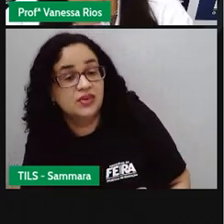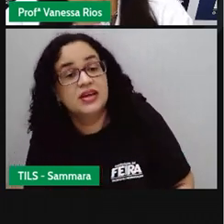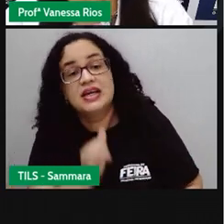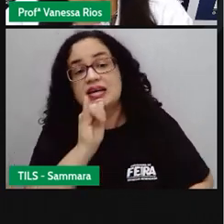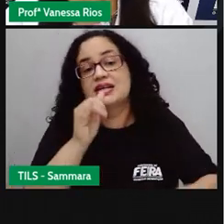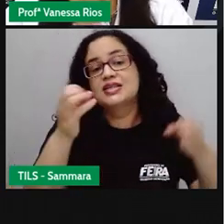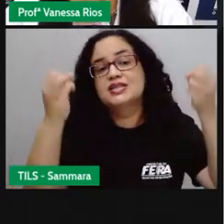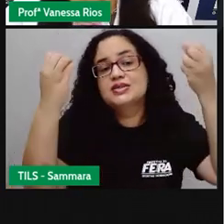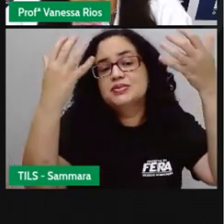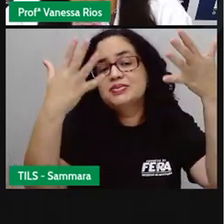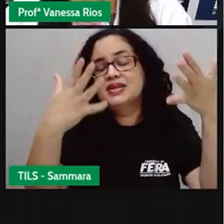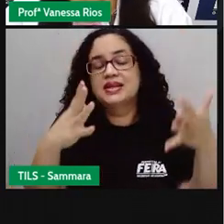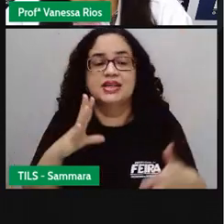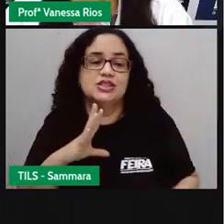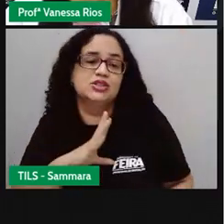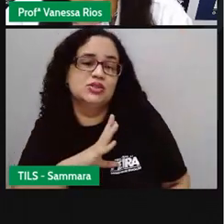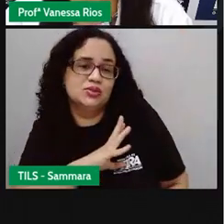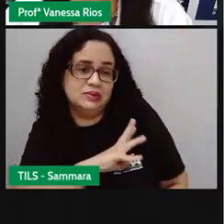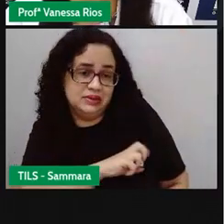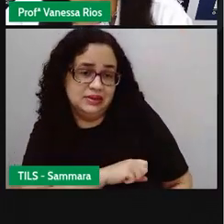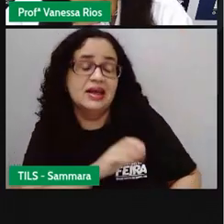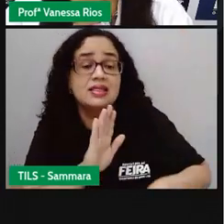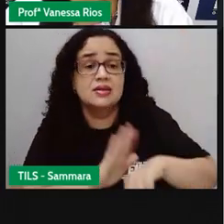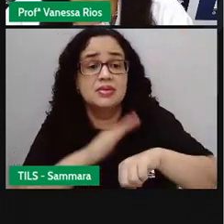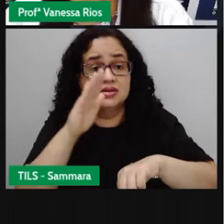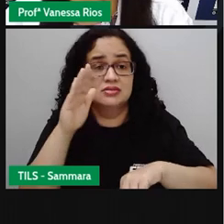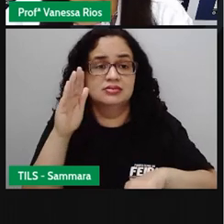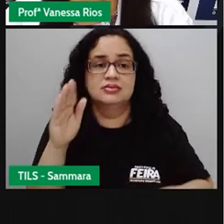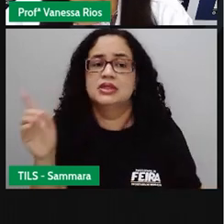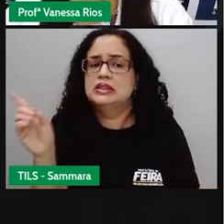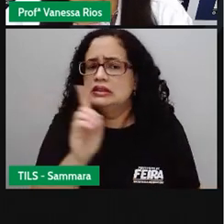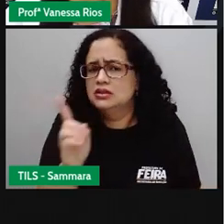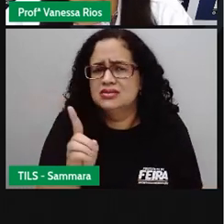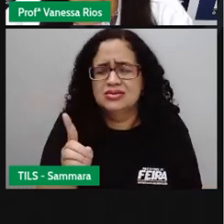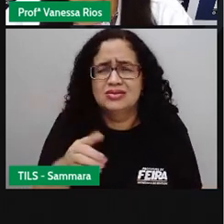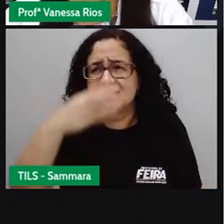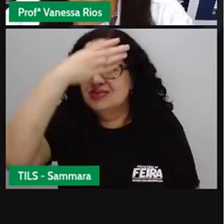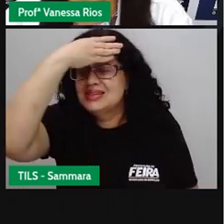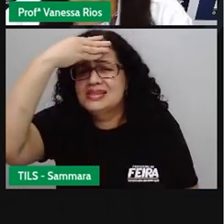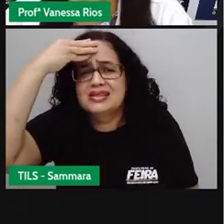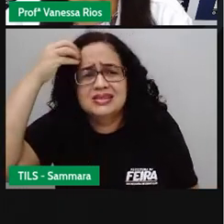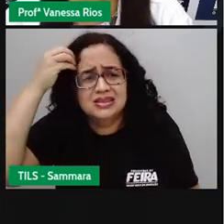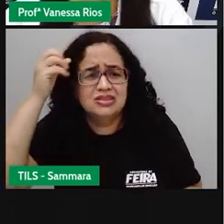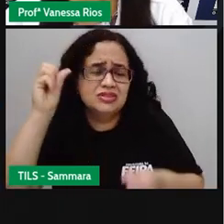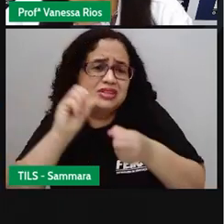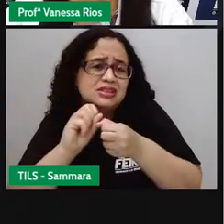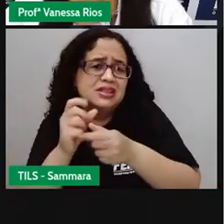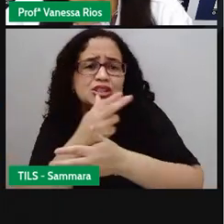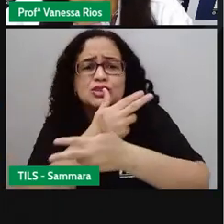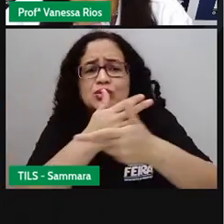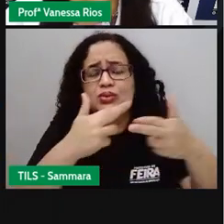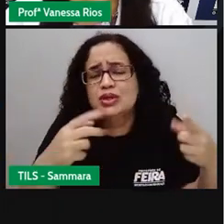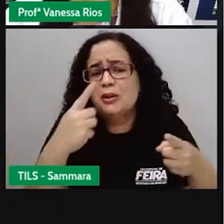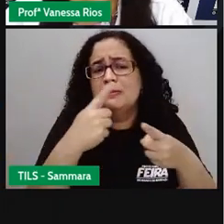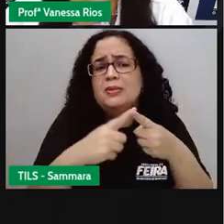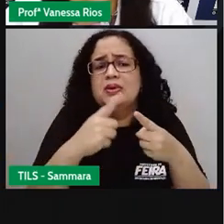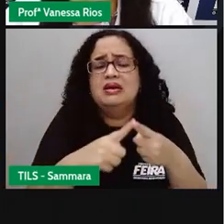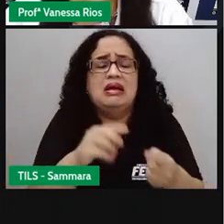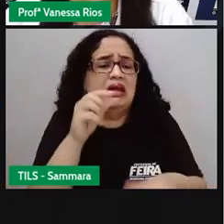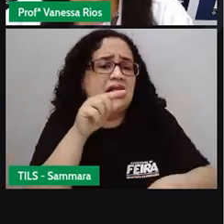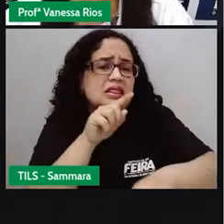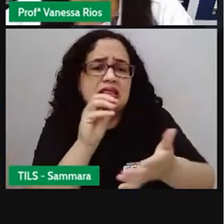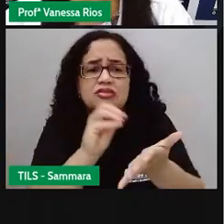diria que eu amo. E tem mais, não deixe de fazer algo de que gosta devido à falta de tempo.